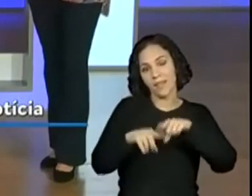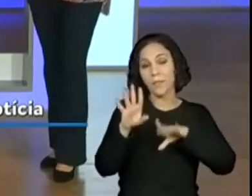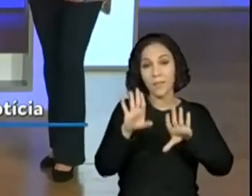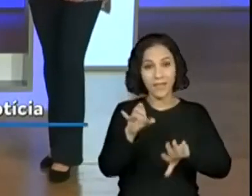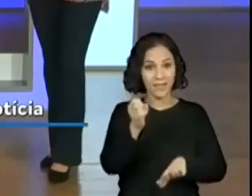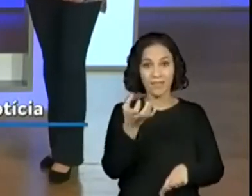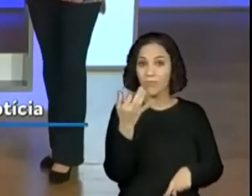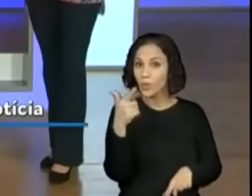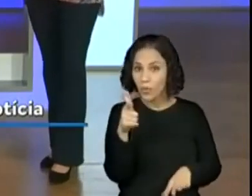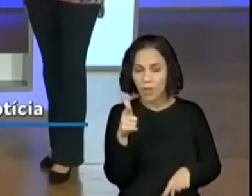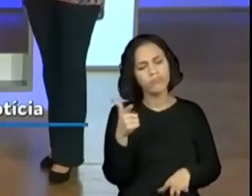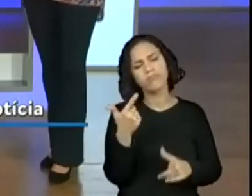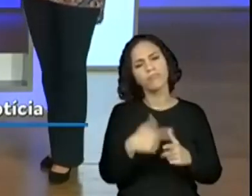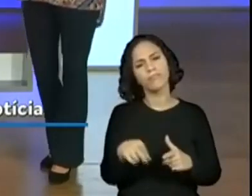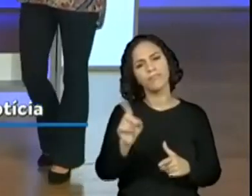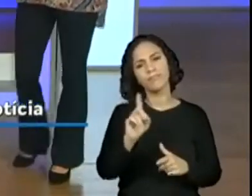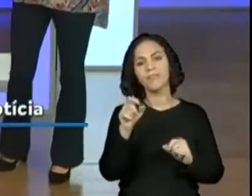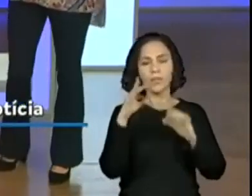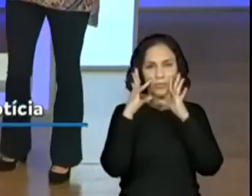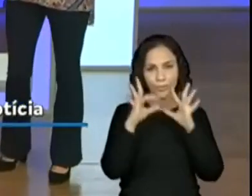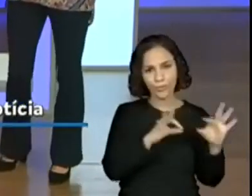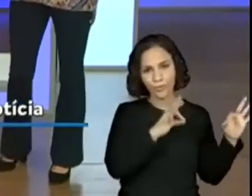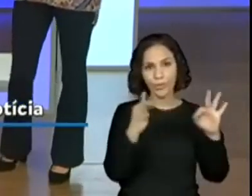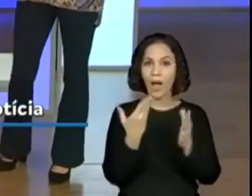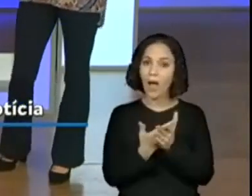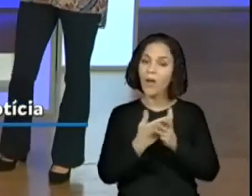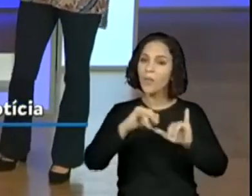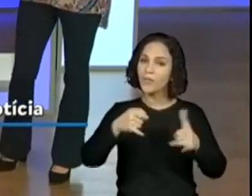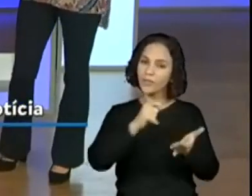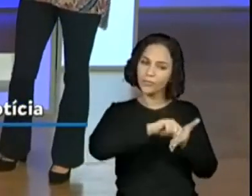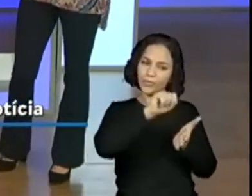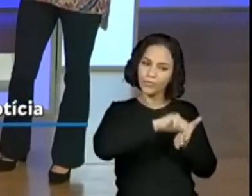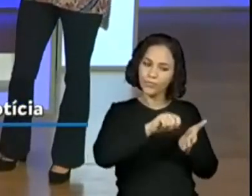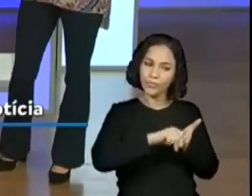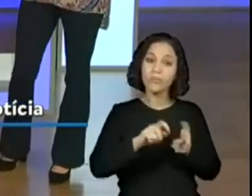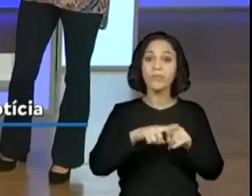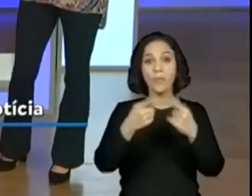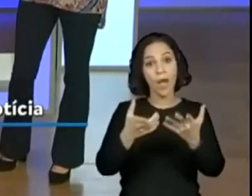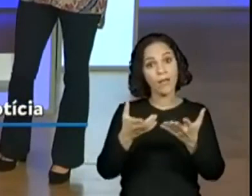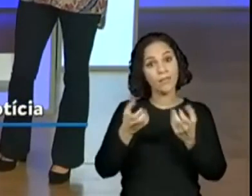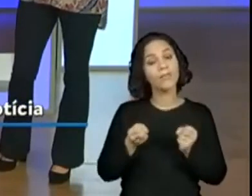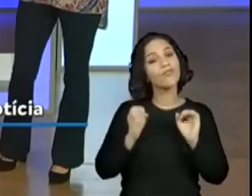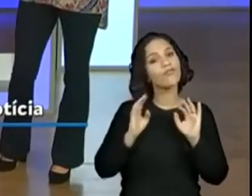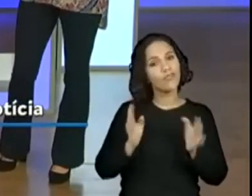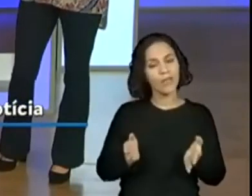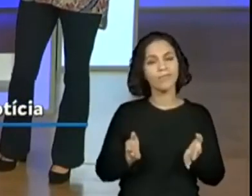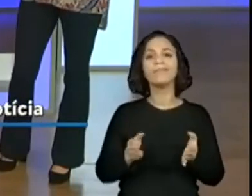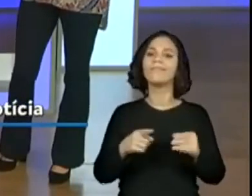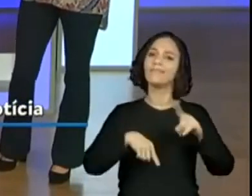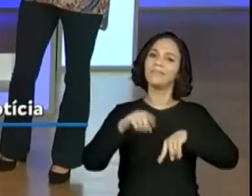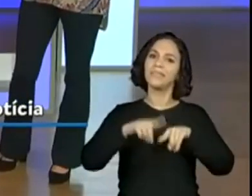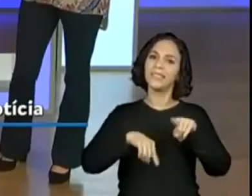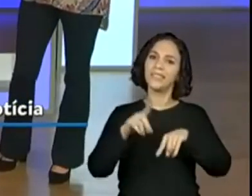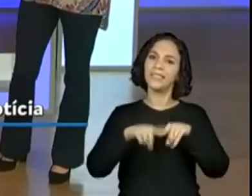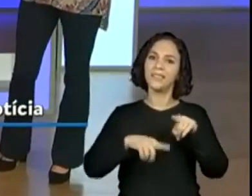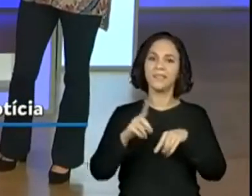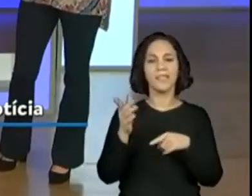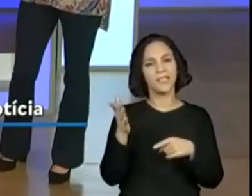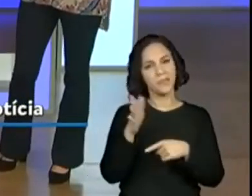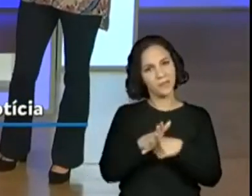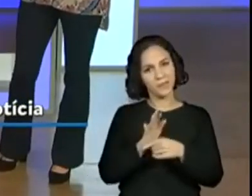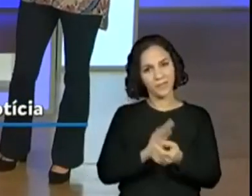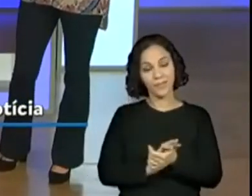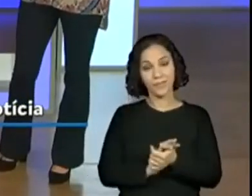quem não tiver, não tem problema. Acompanhe as aulas, vão registrando, que assim que possível, né? Vai ter o material e vai poder fazer